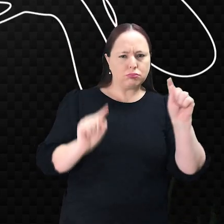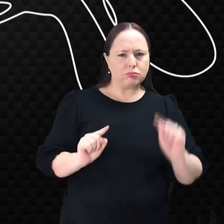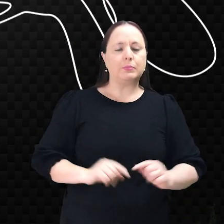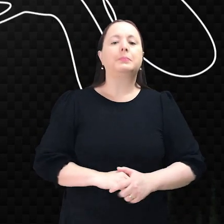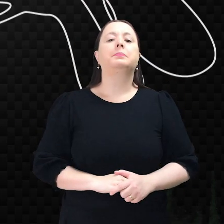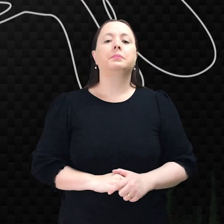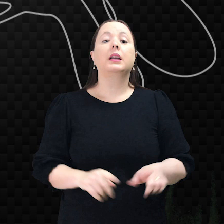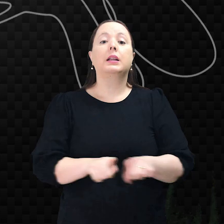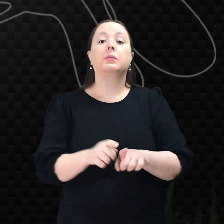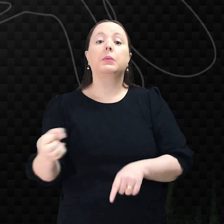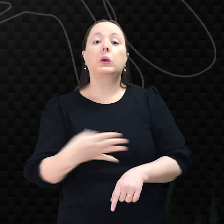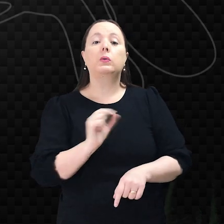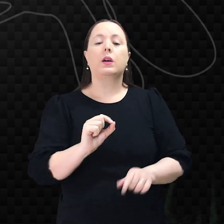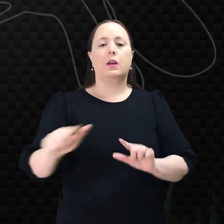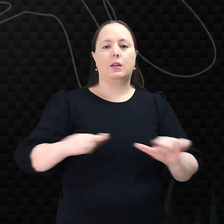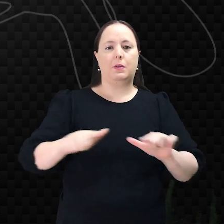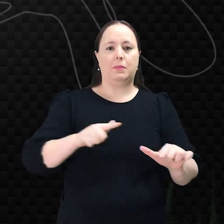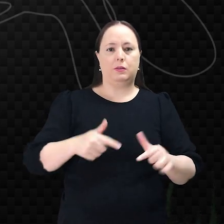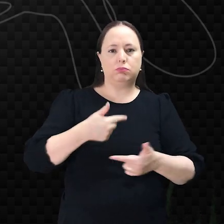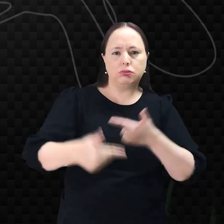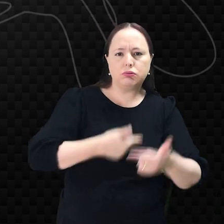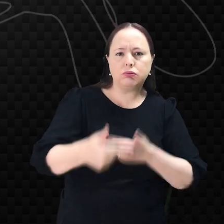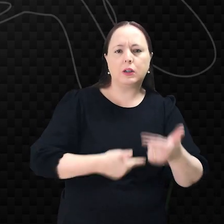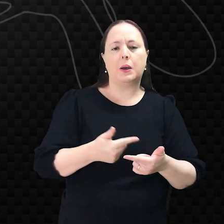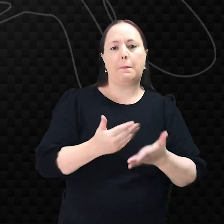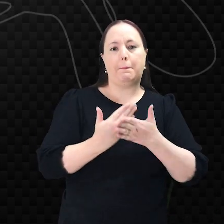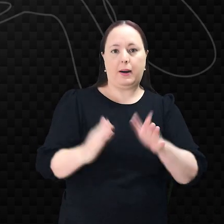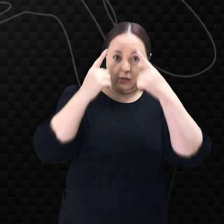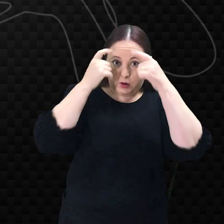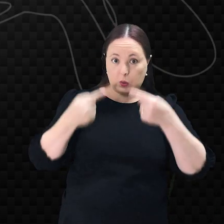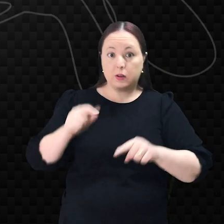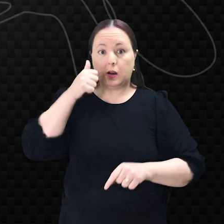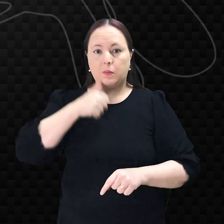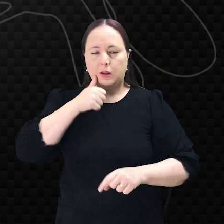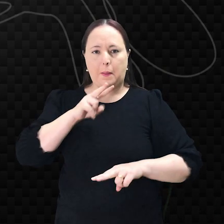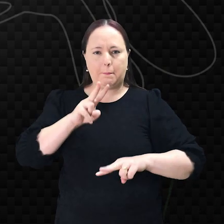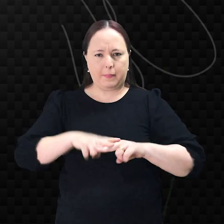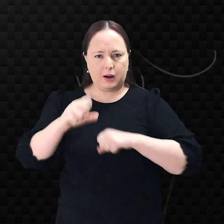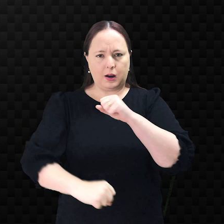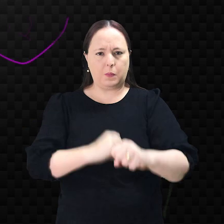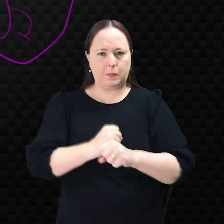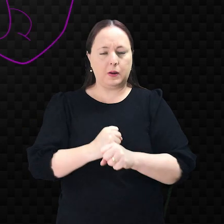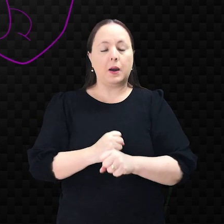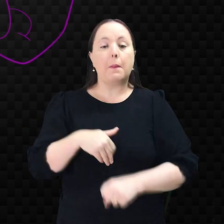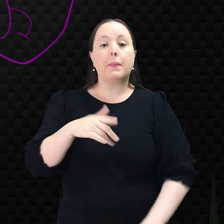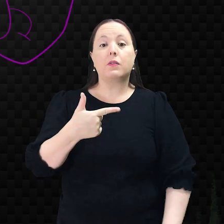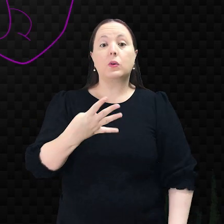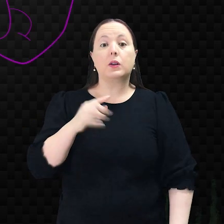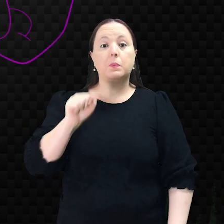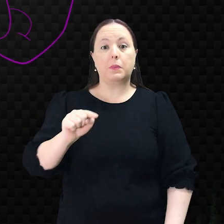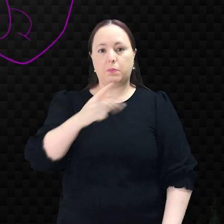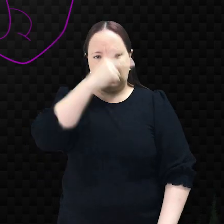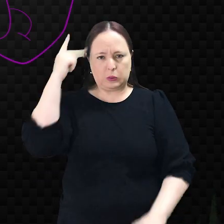Ineditismo também em operações de combate à violência contra a mulher que prenderam, no ano passado, mais de 24 mil agressores.